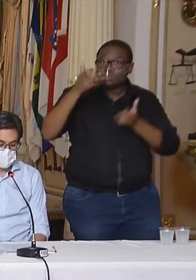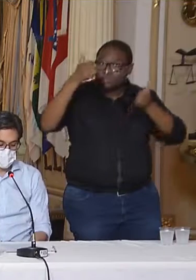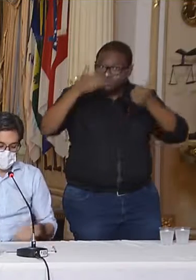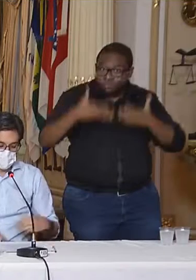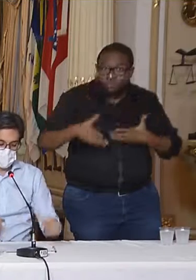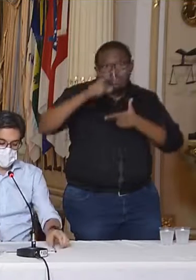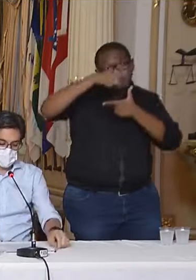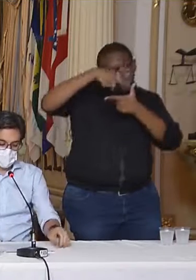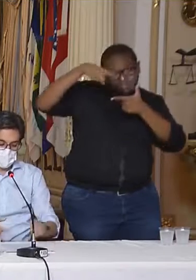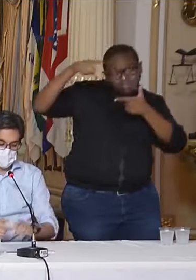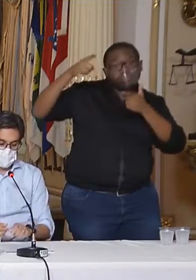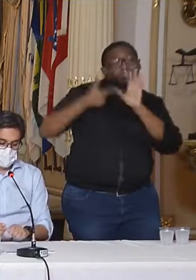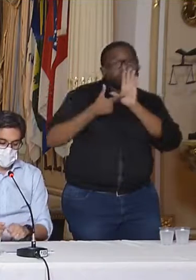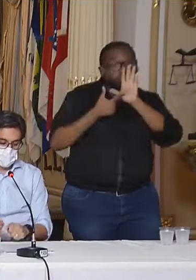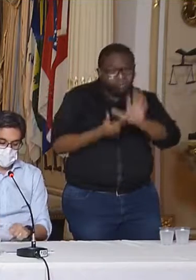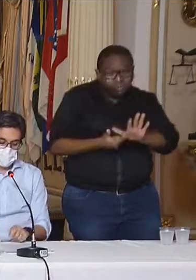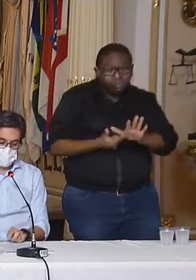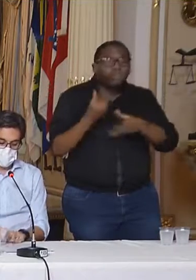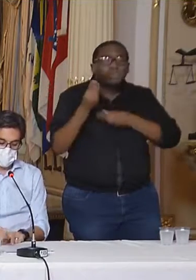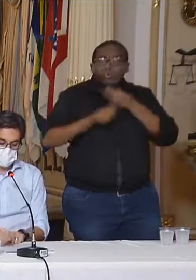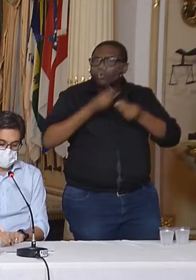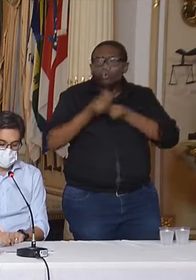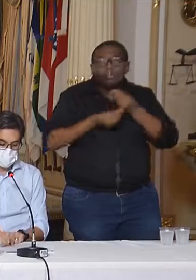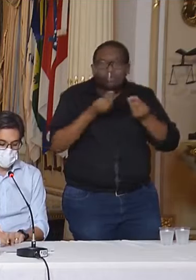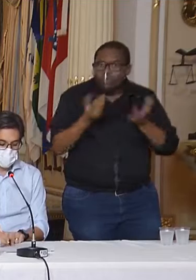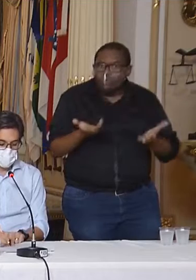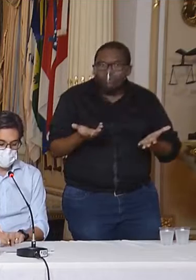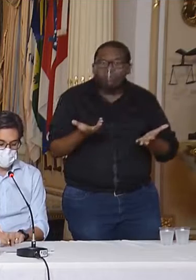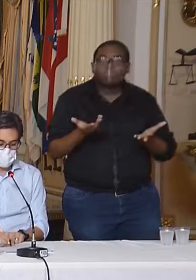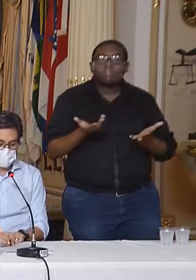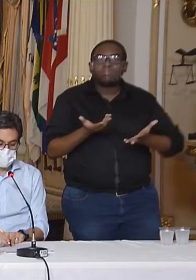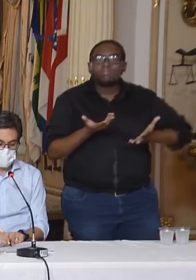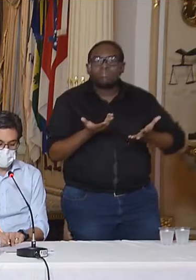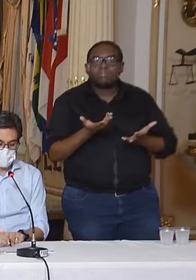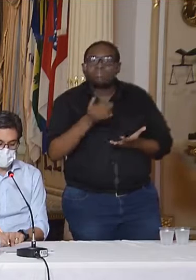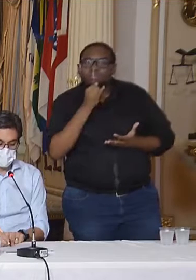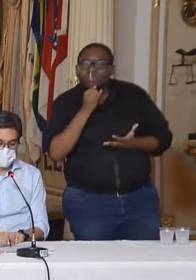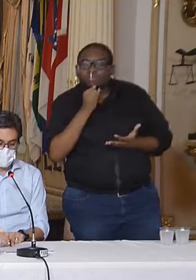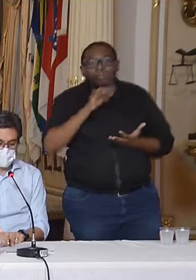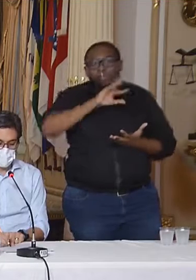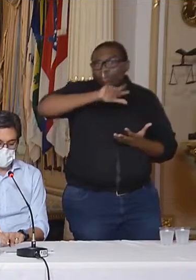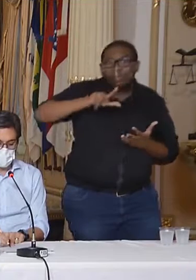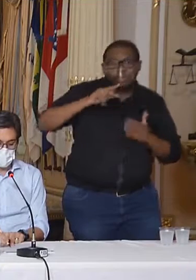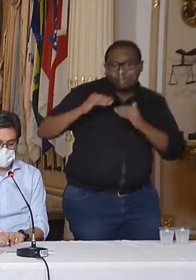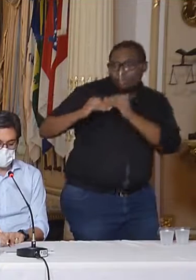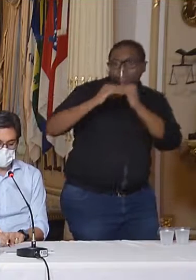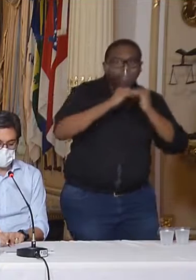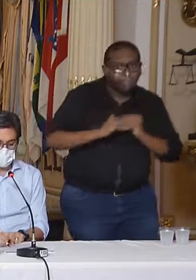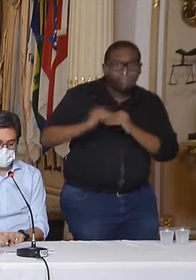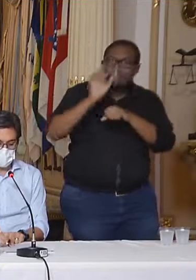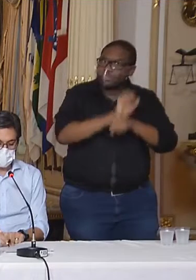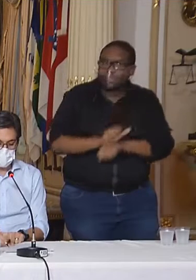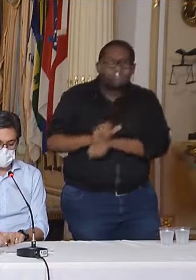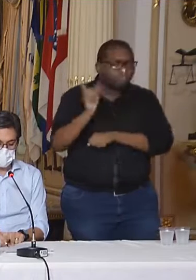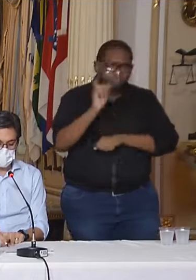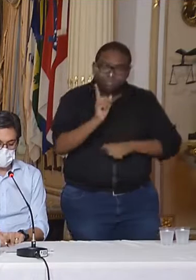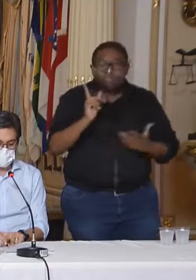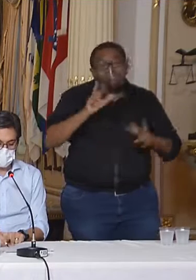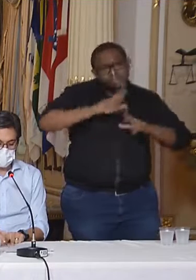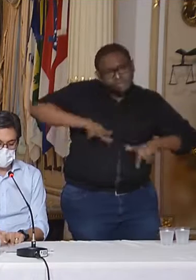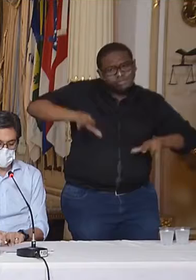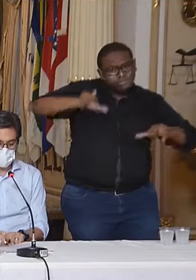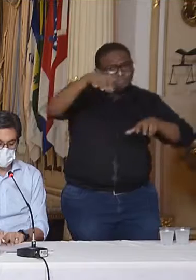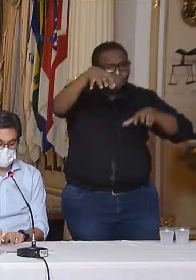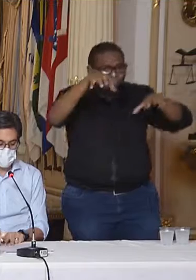gráficos, essa situação que não é homogênea em todo o Estado, como Carlos Madeiro fala. Realmente